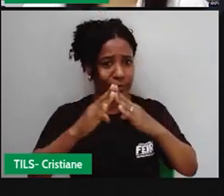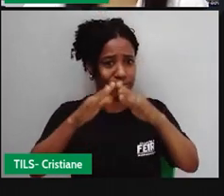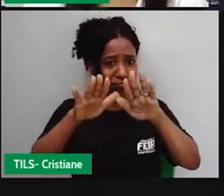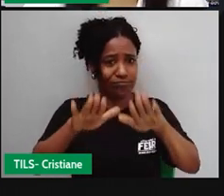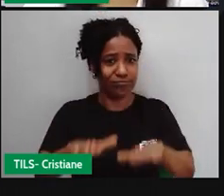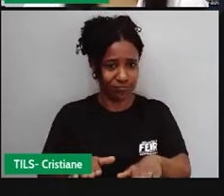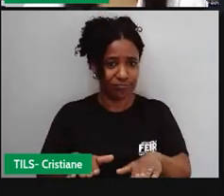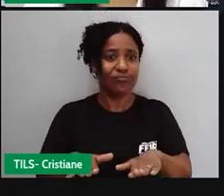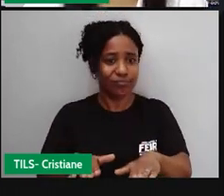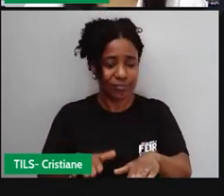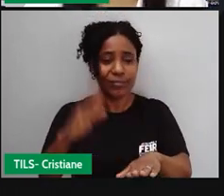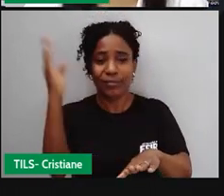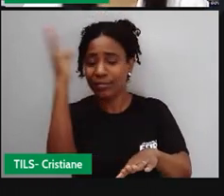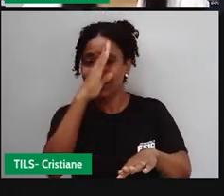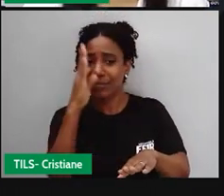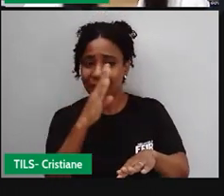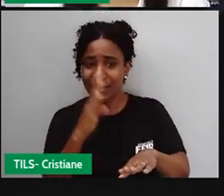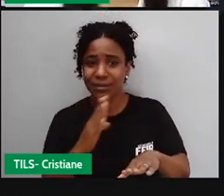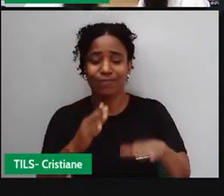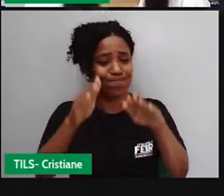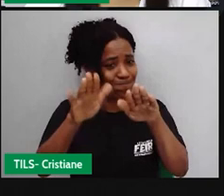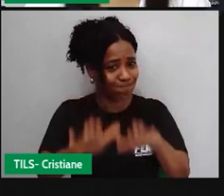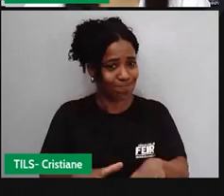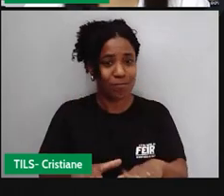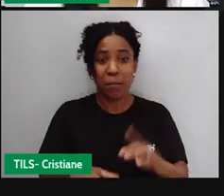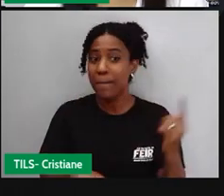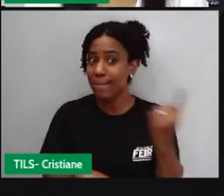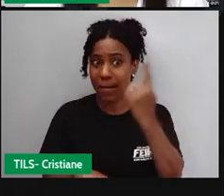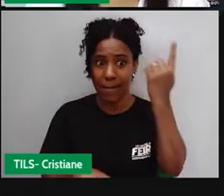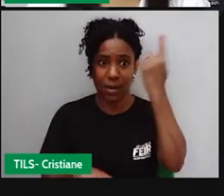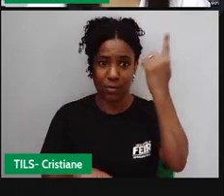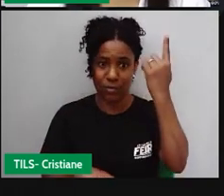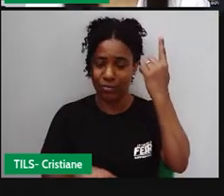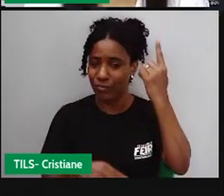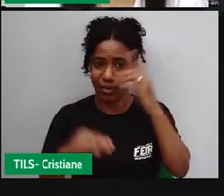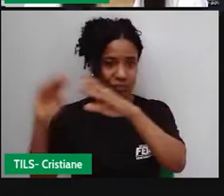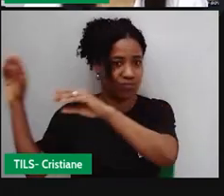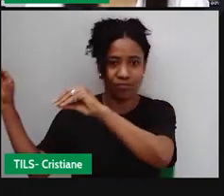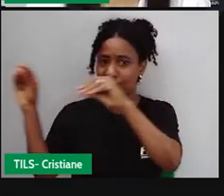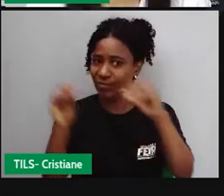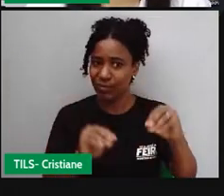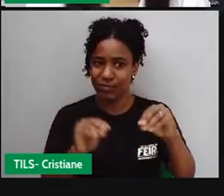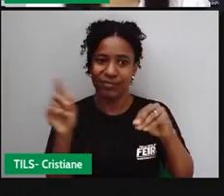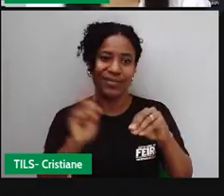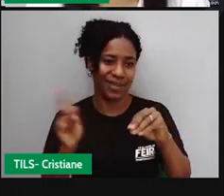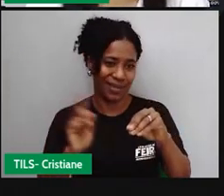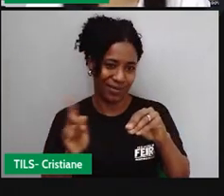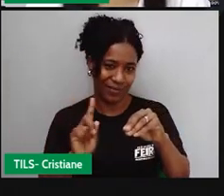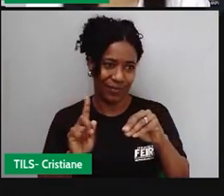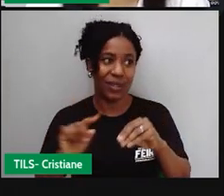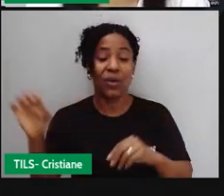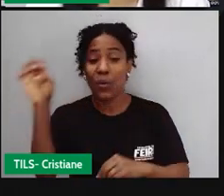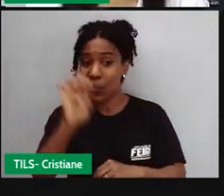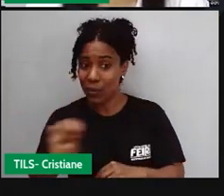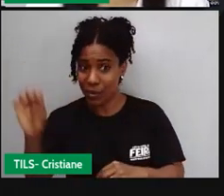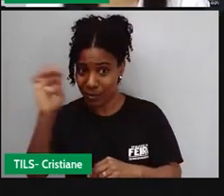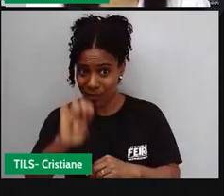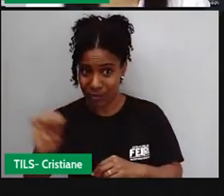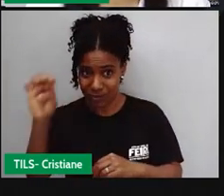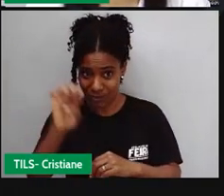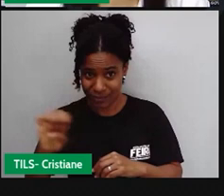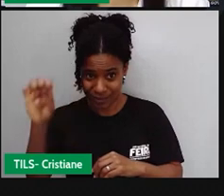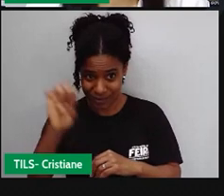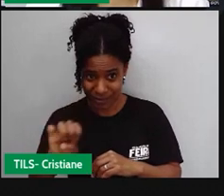Eram os primeiros aqui a estarem no Brasil. Eles não vieram como os europeus, que chegaram aí para a